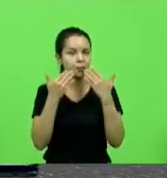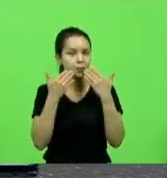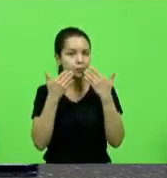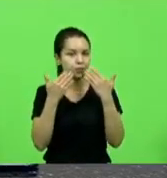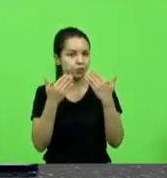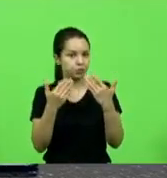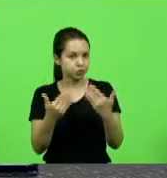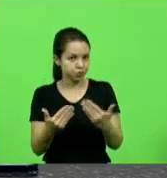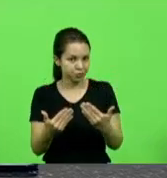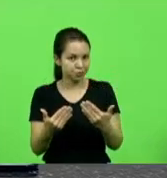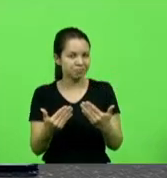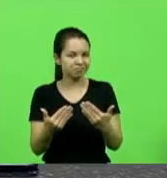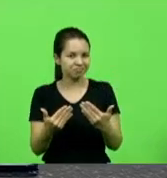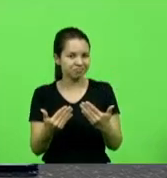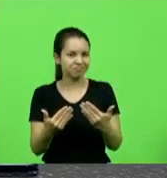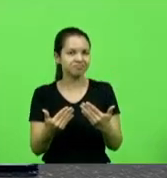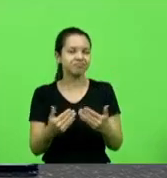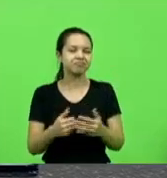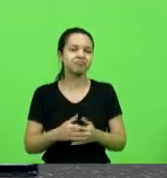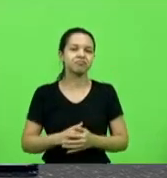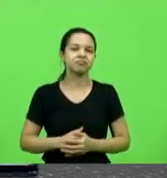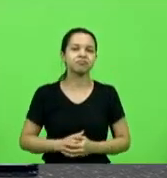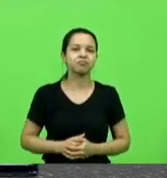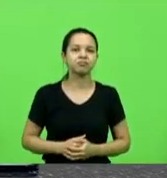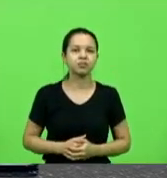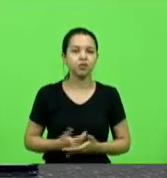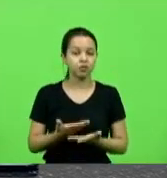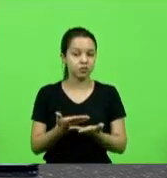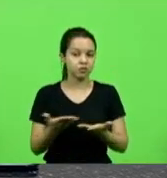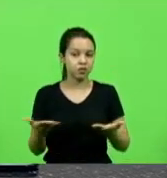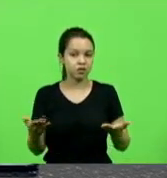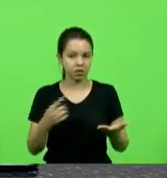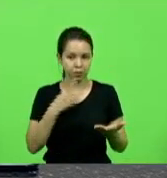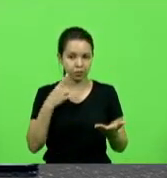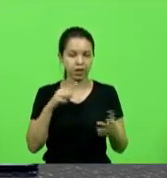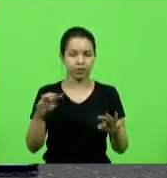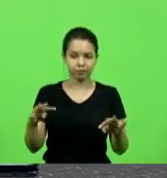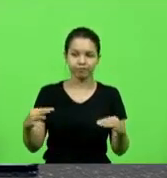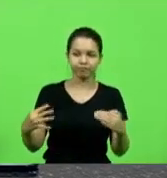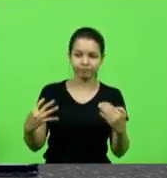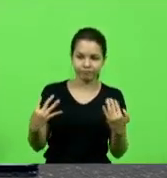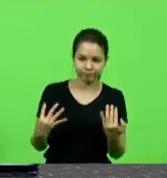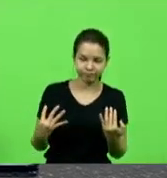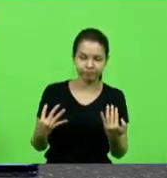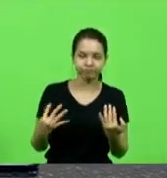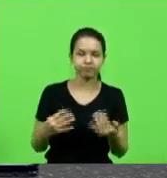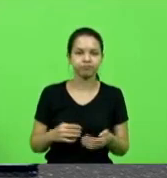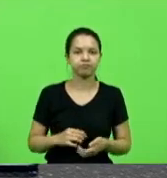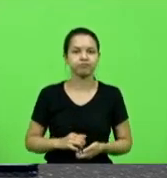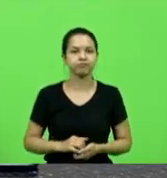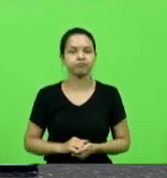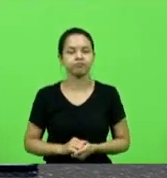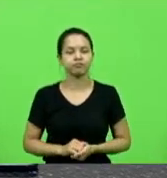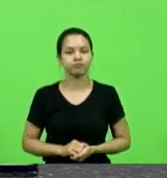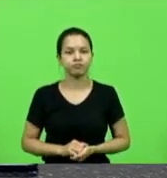deputado Berlanda deputado Alba deputado Rodrigo